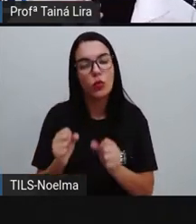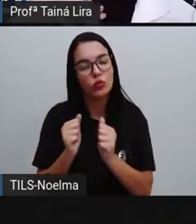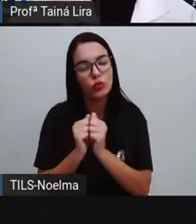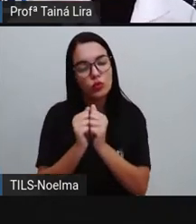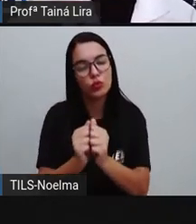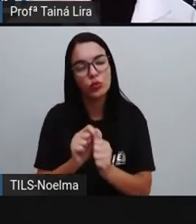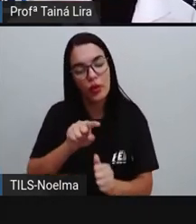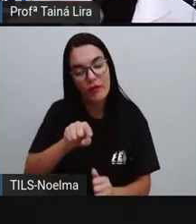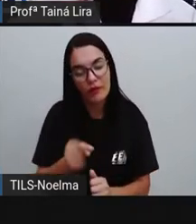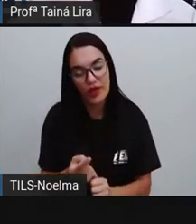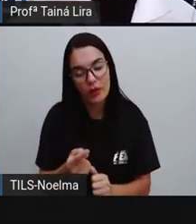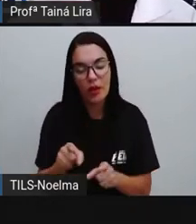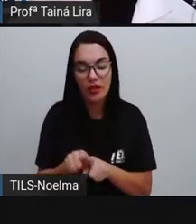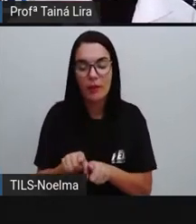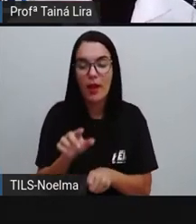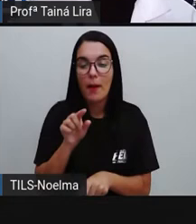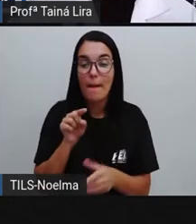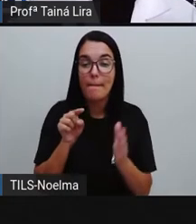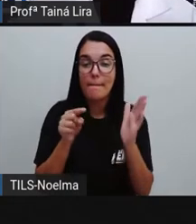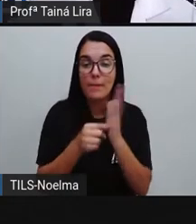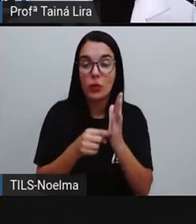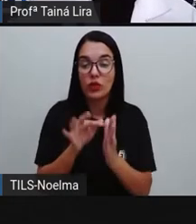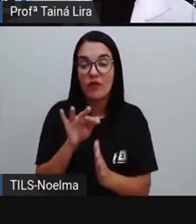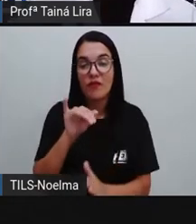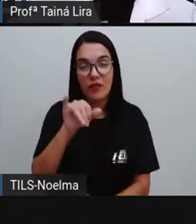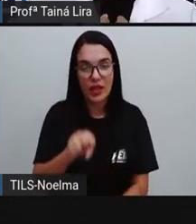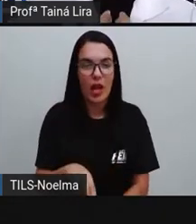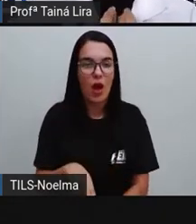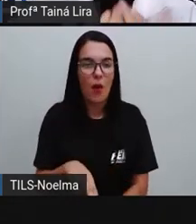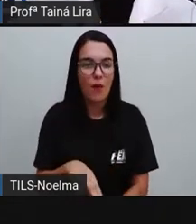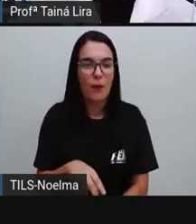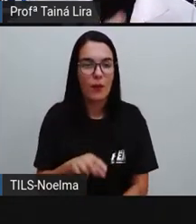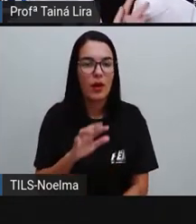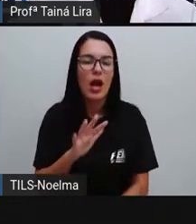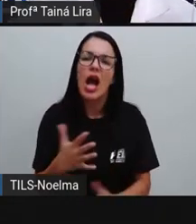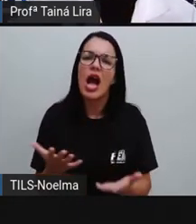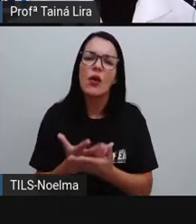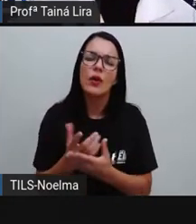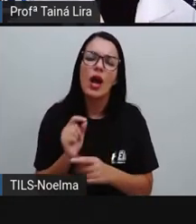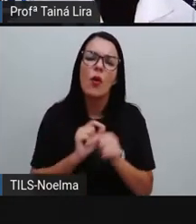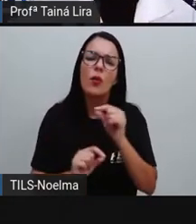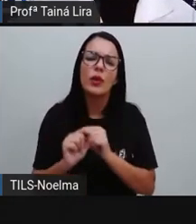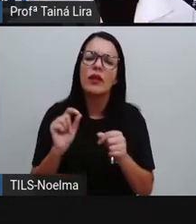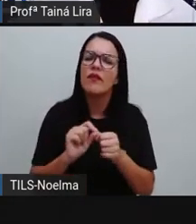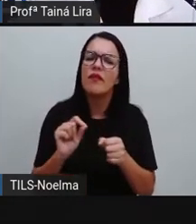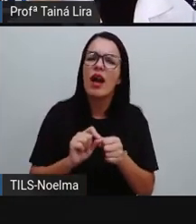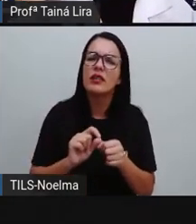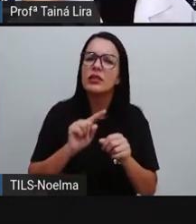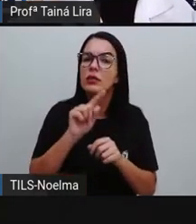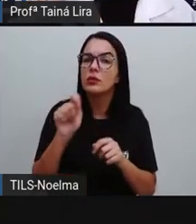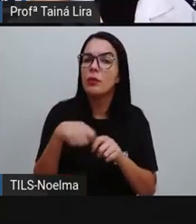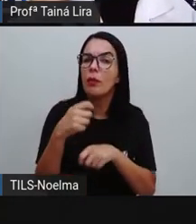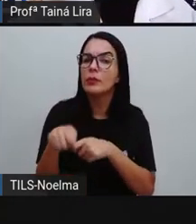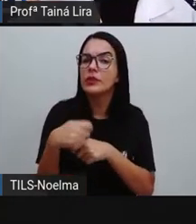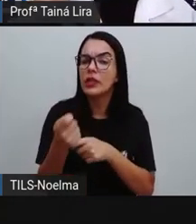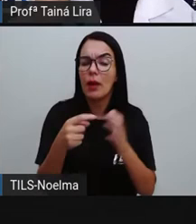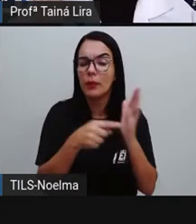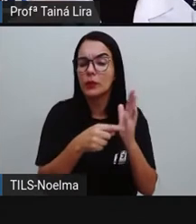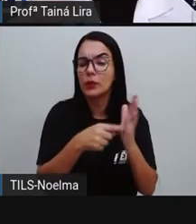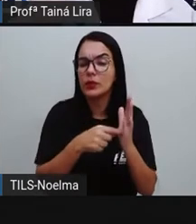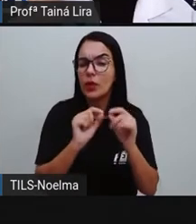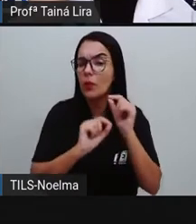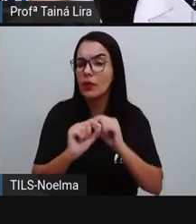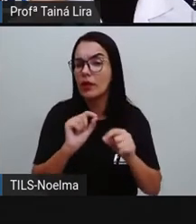com o ponto, tá? E quais são as funções desses sinais de pontuação? A